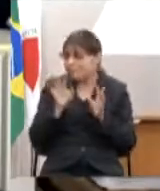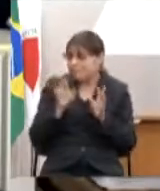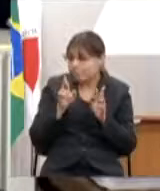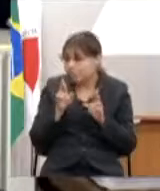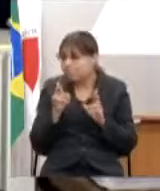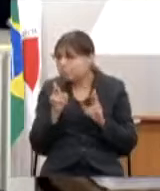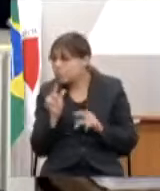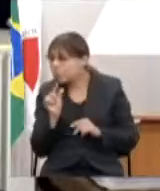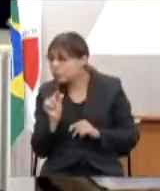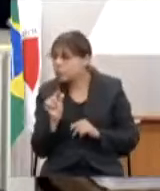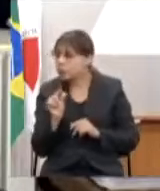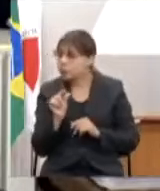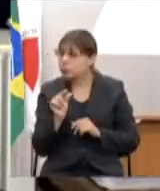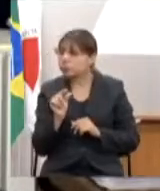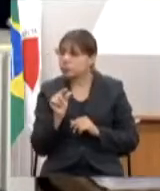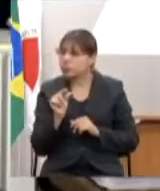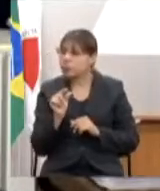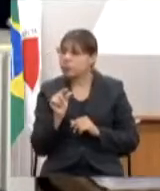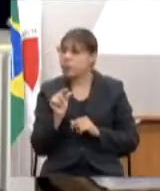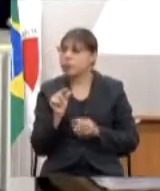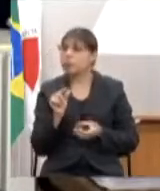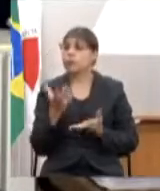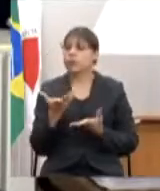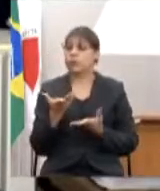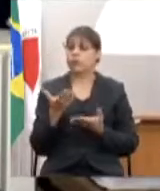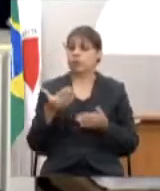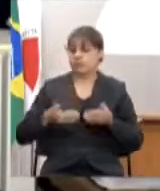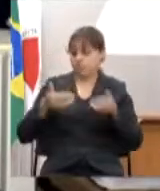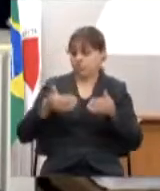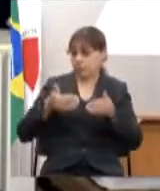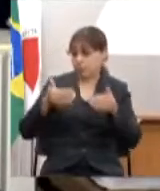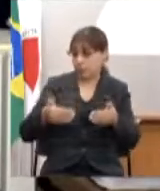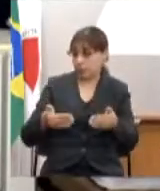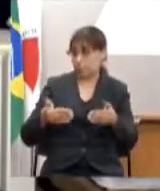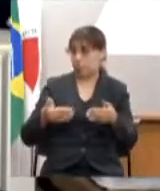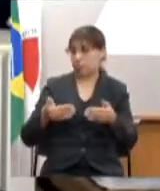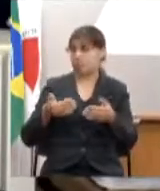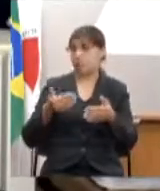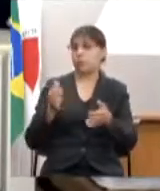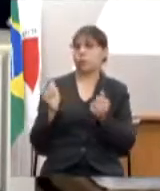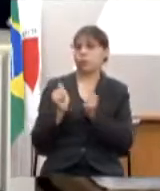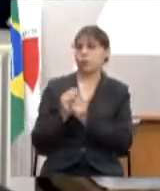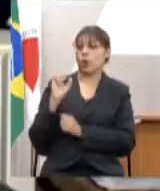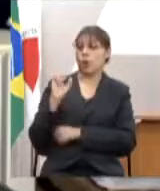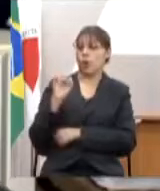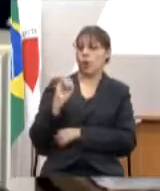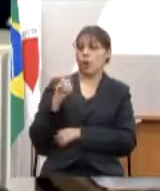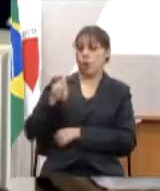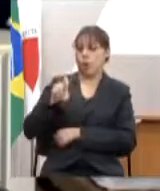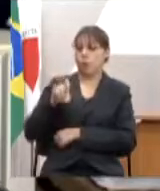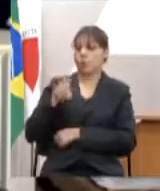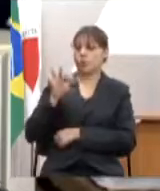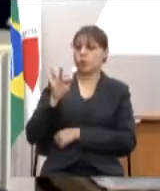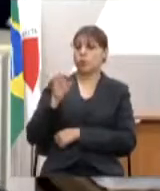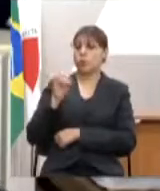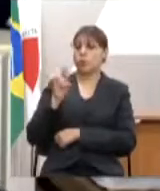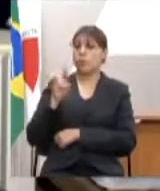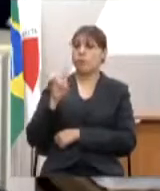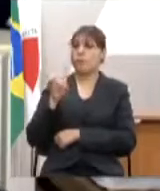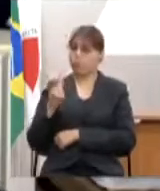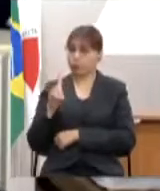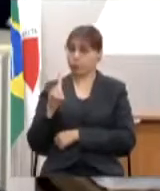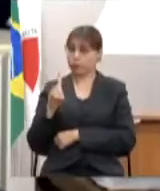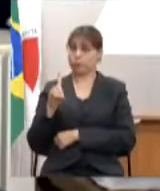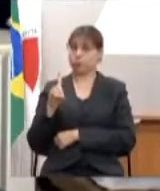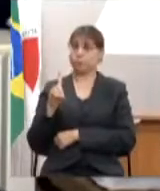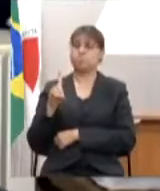se relacionar que o Ministério fez com a Oxford e a AstraZeneca com o objetivo